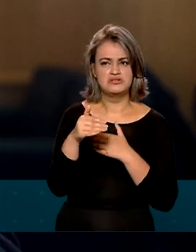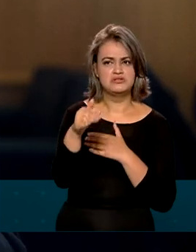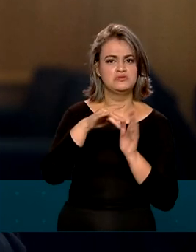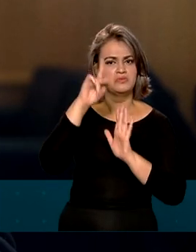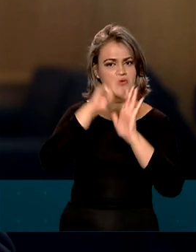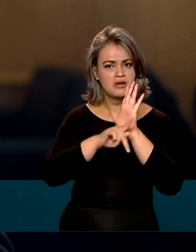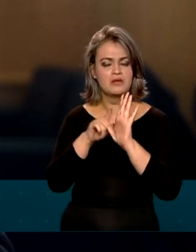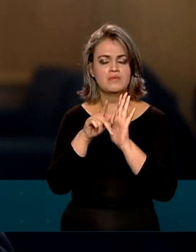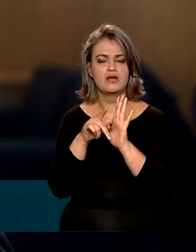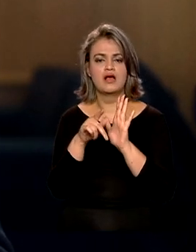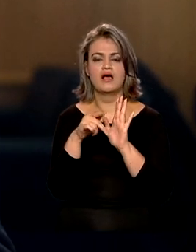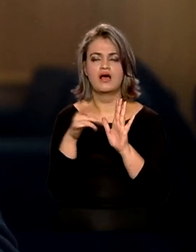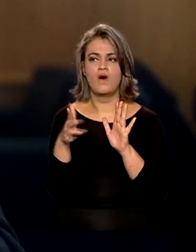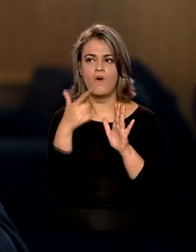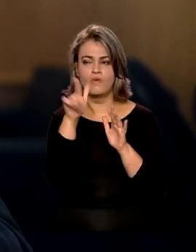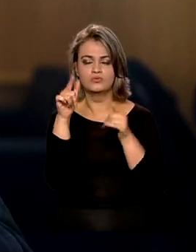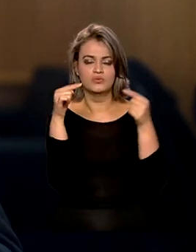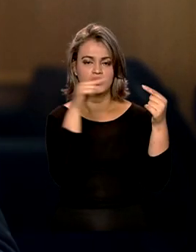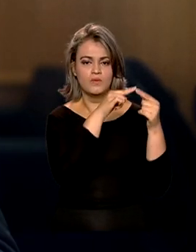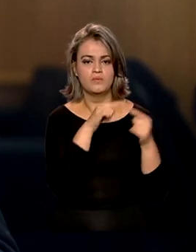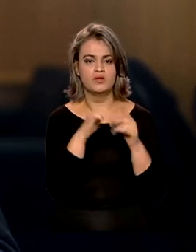programas mais abrangentes e de longo prazo.